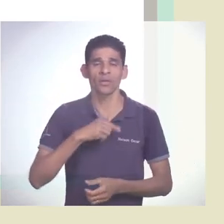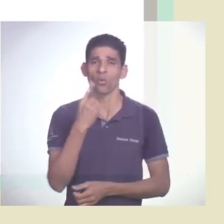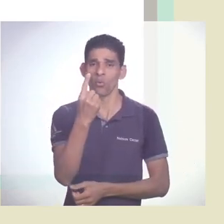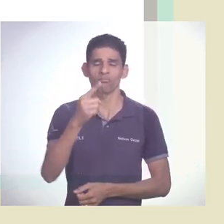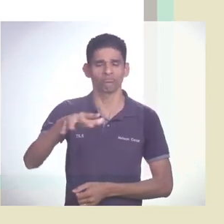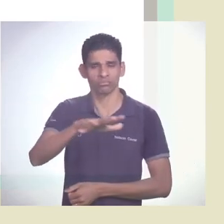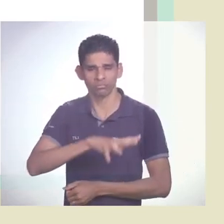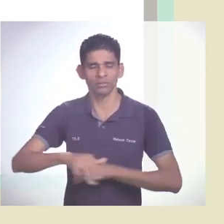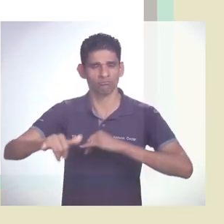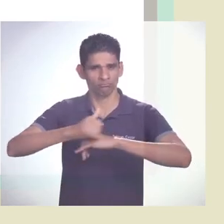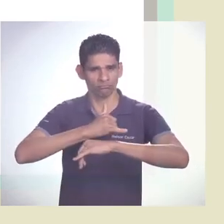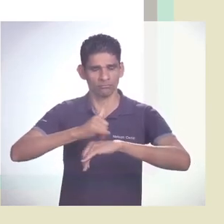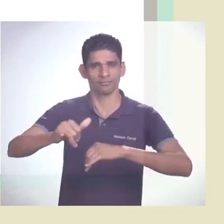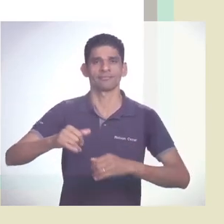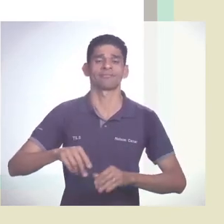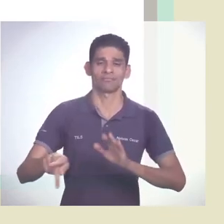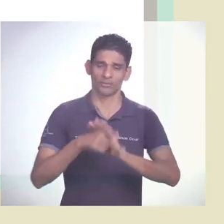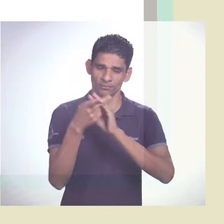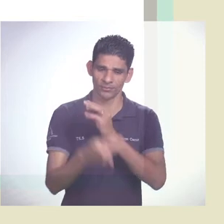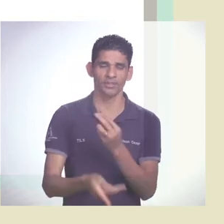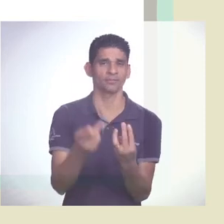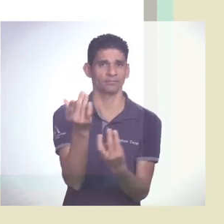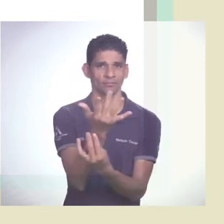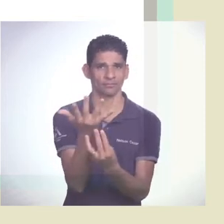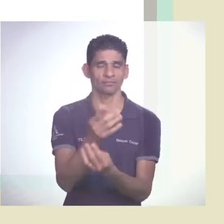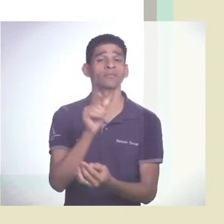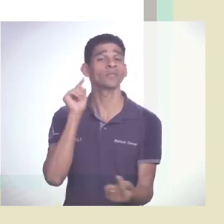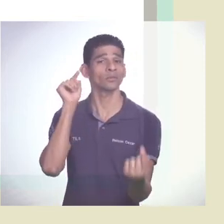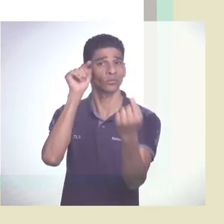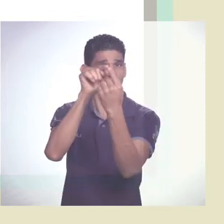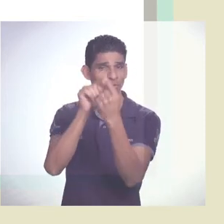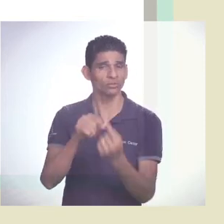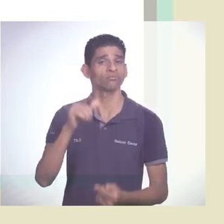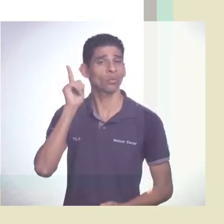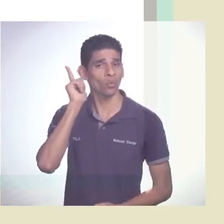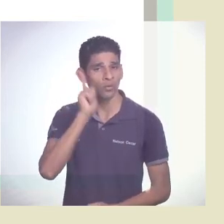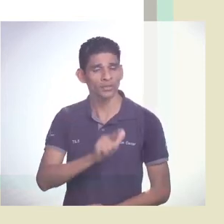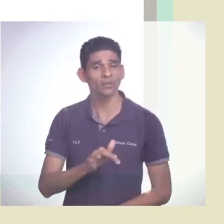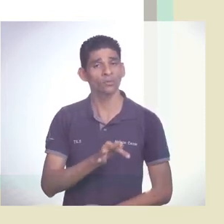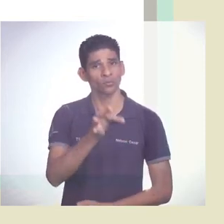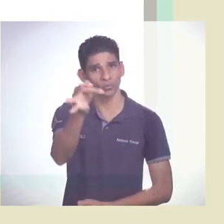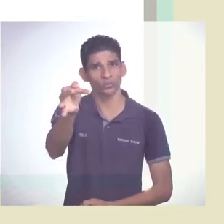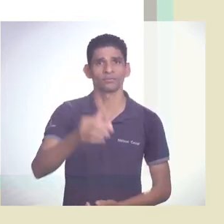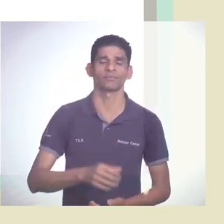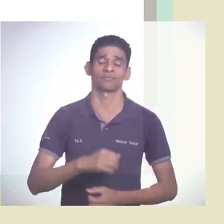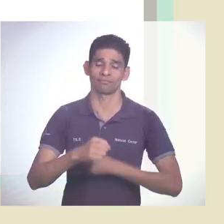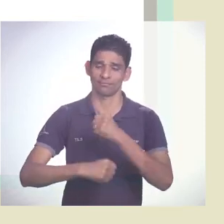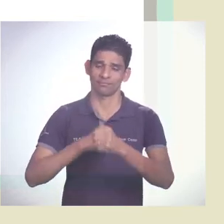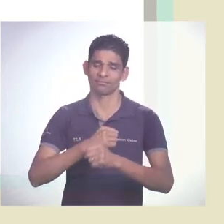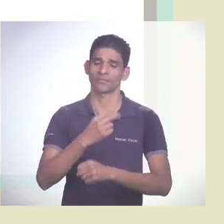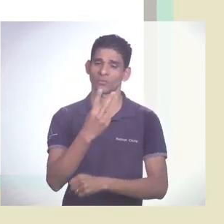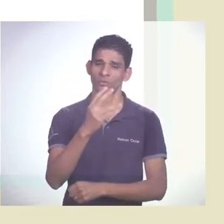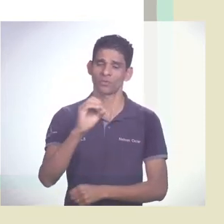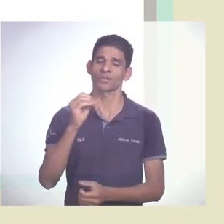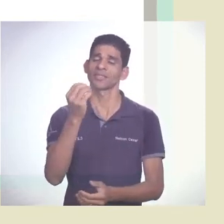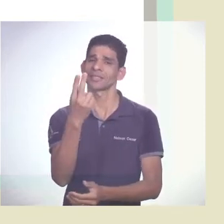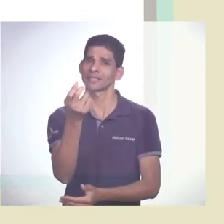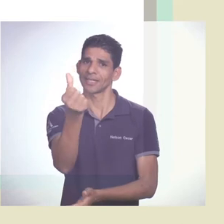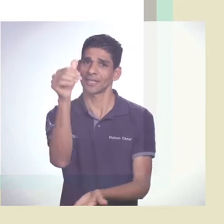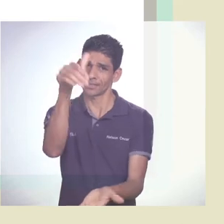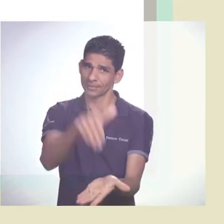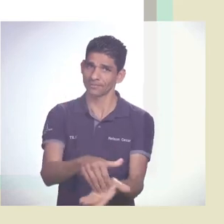objetivos a serem alcançados nos próximos dez anos. Para cada objetivo, são